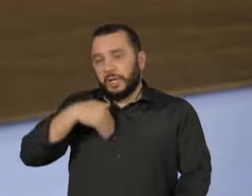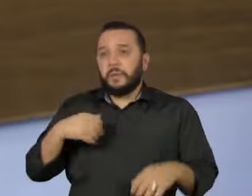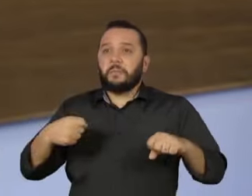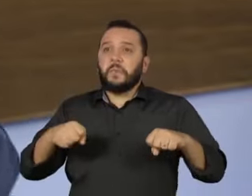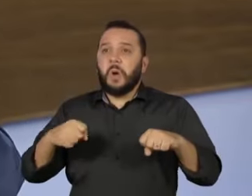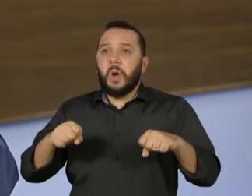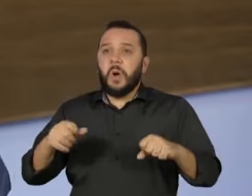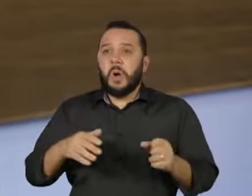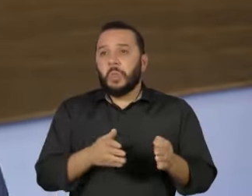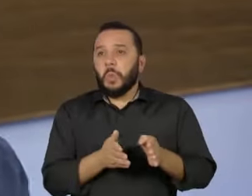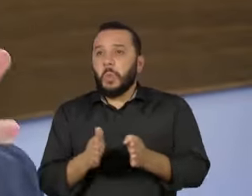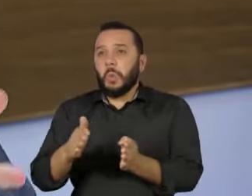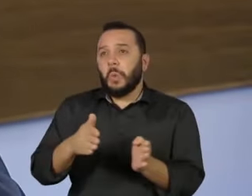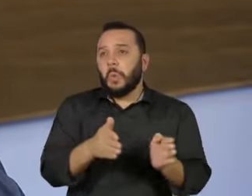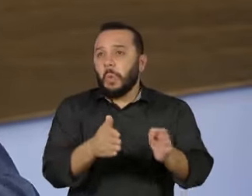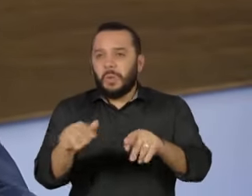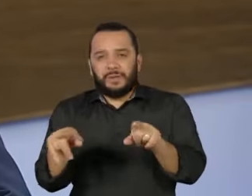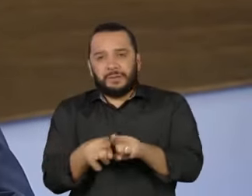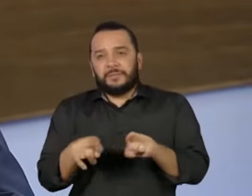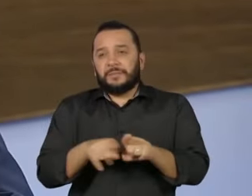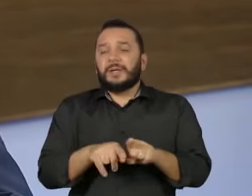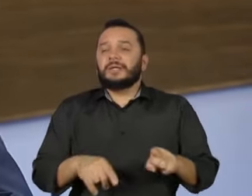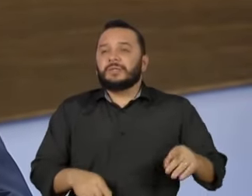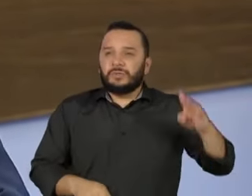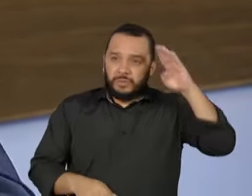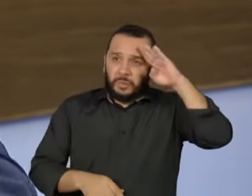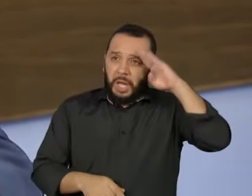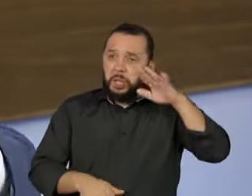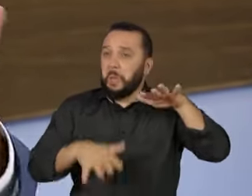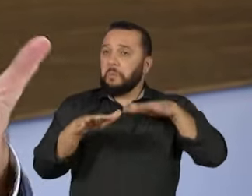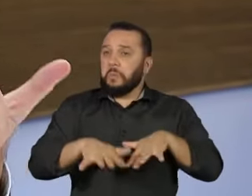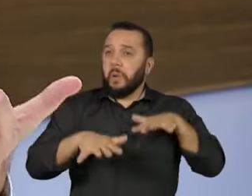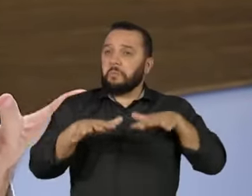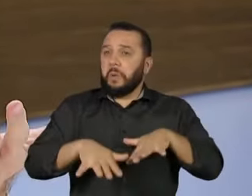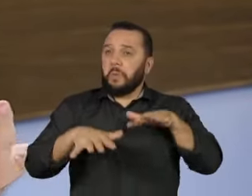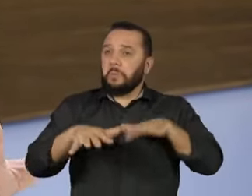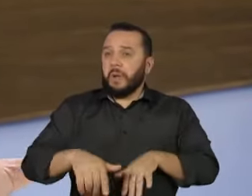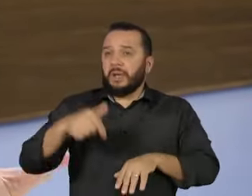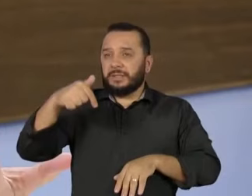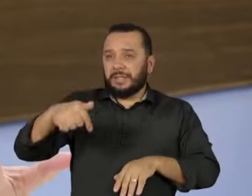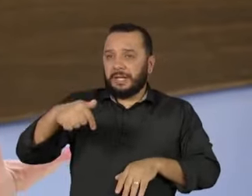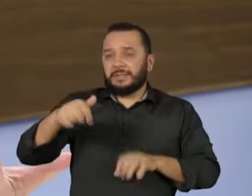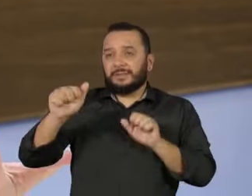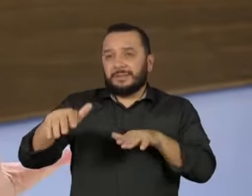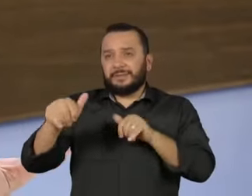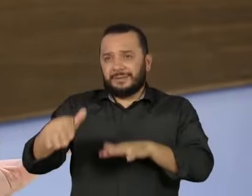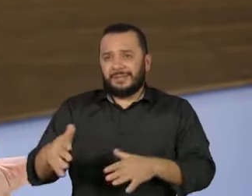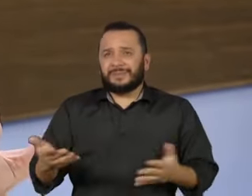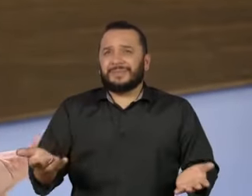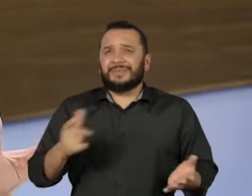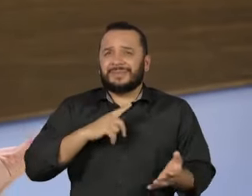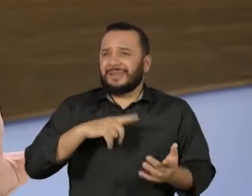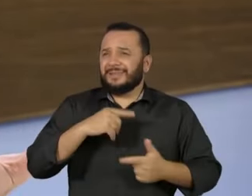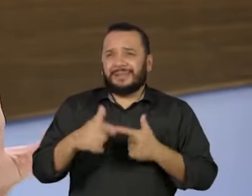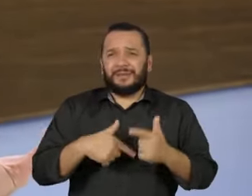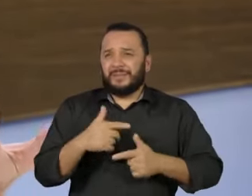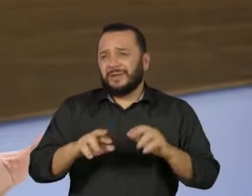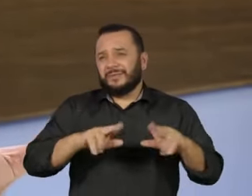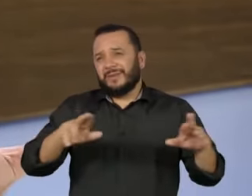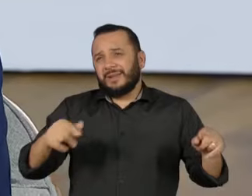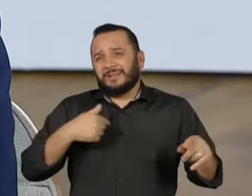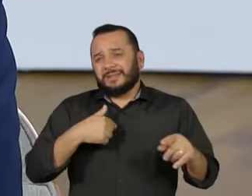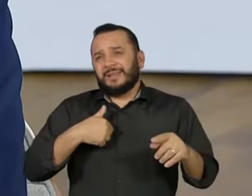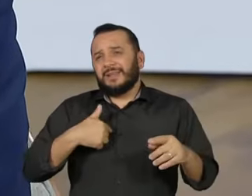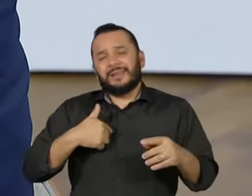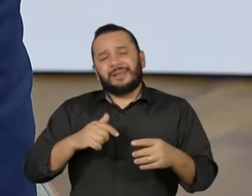convocar soldado para desfilar na praça de Copacabana no 7 de setembro. Enquanto tem transição energética para fazer, inclusão produtiva dos